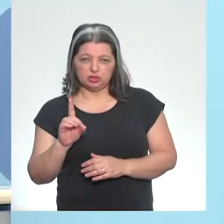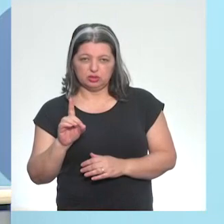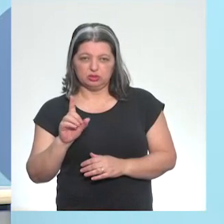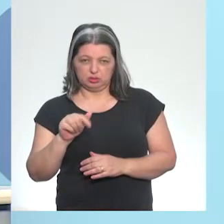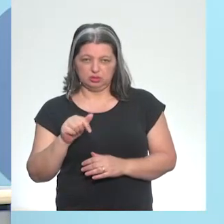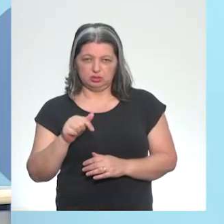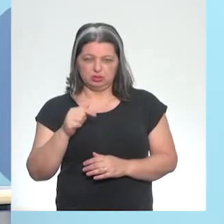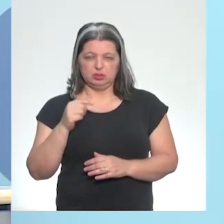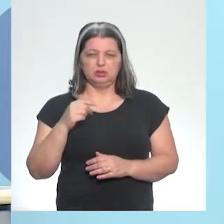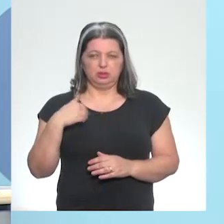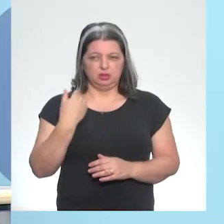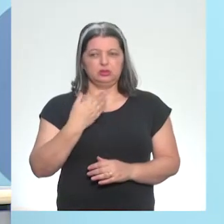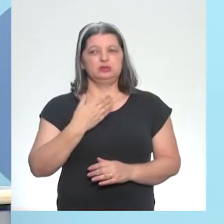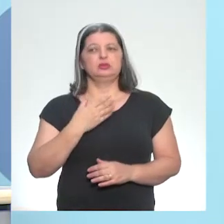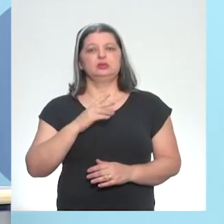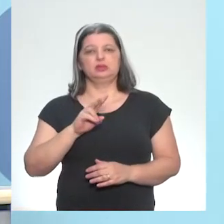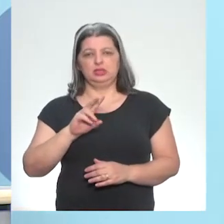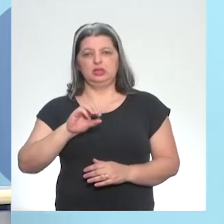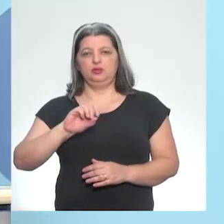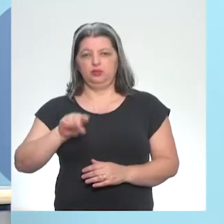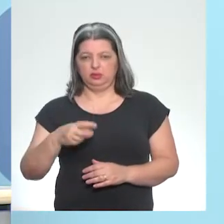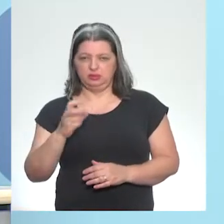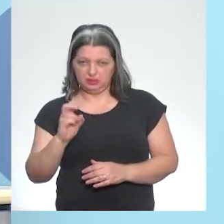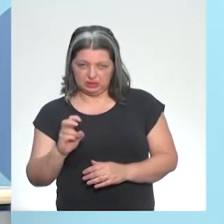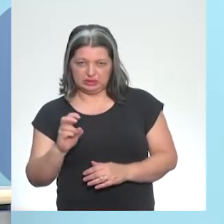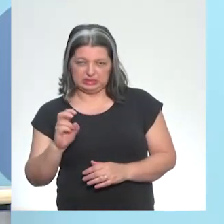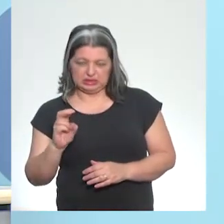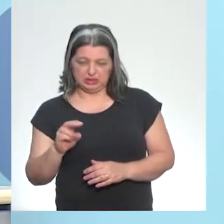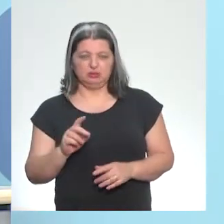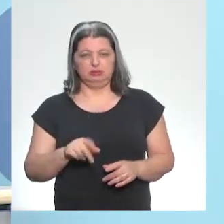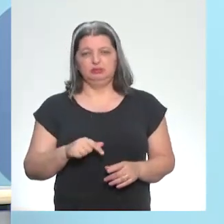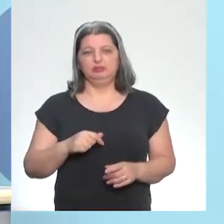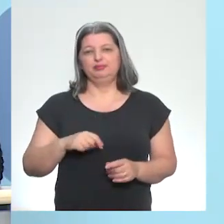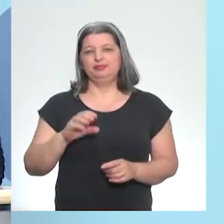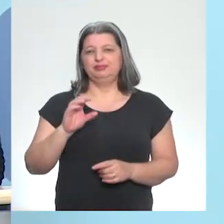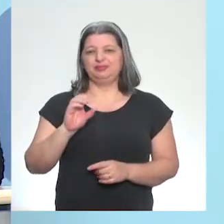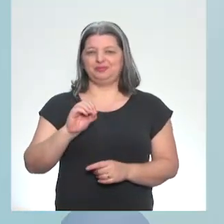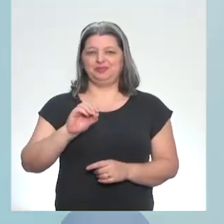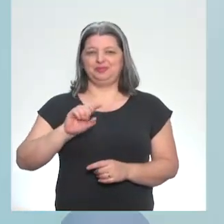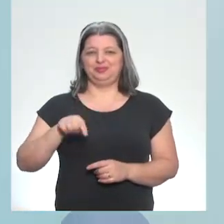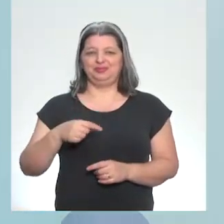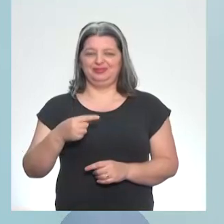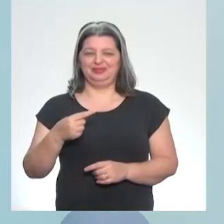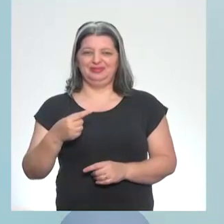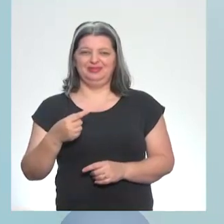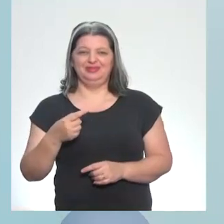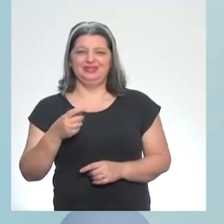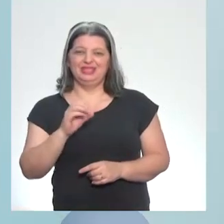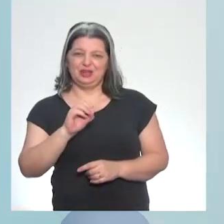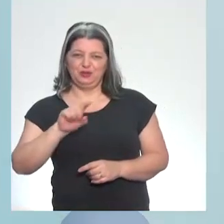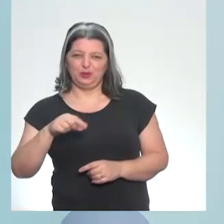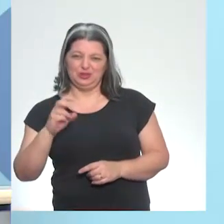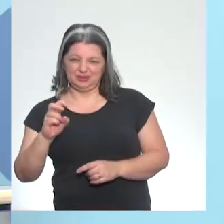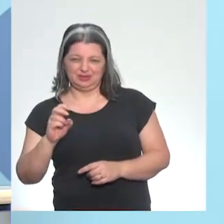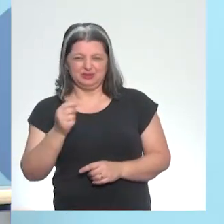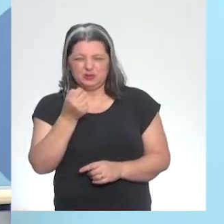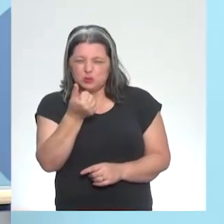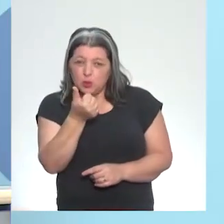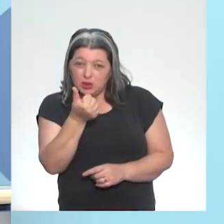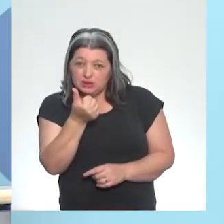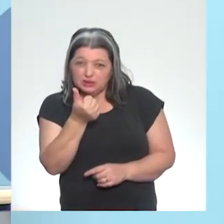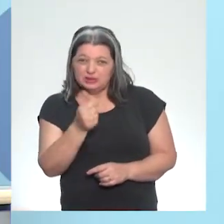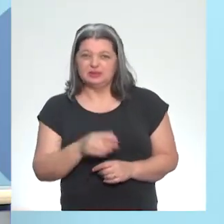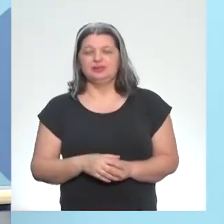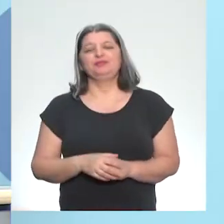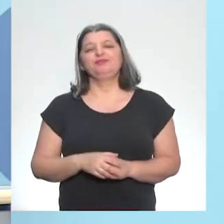,25. A gente gosta daquele 0,75. Aqueles cinco e meio. Só para falar que foi por isso aqui que você não conseguiu. Aquele cinco cor de